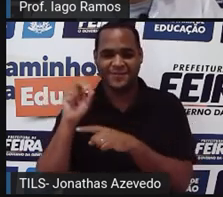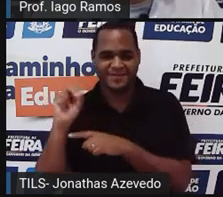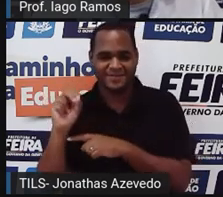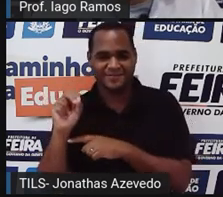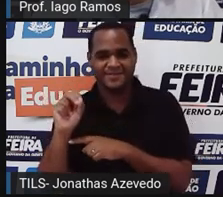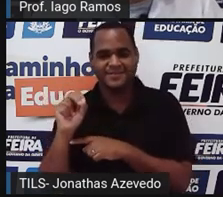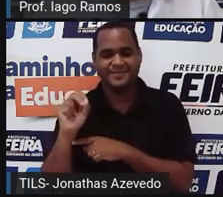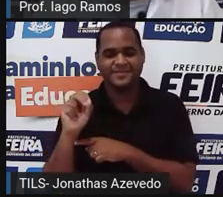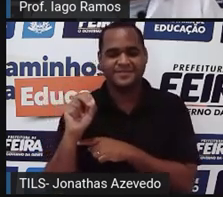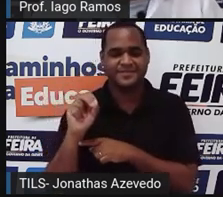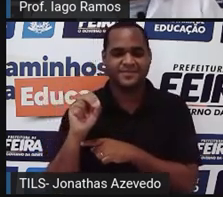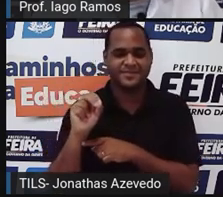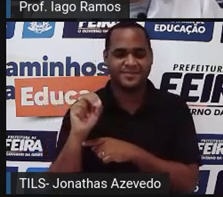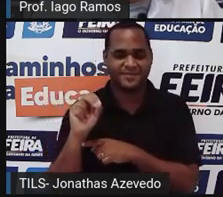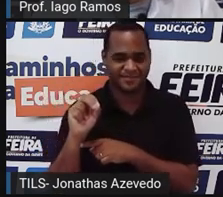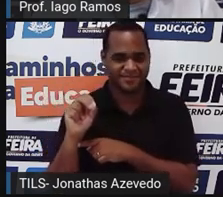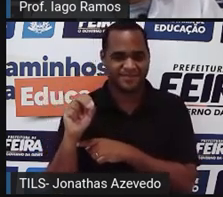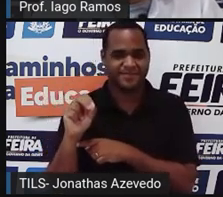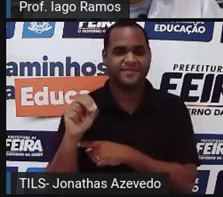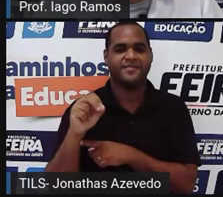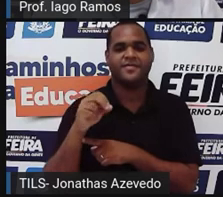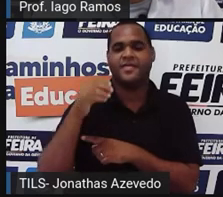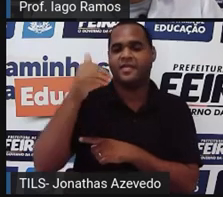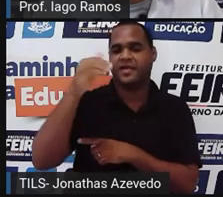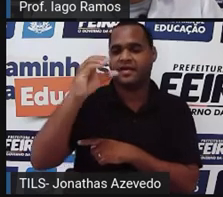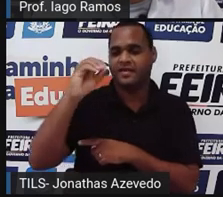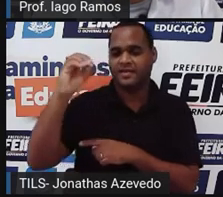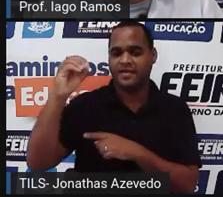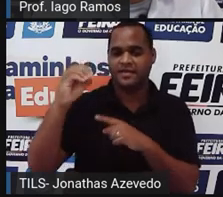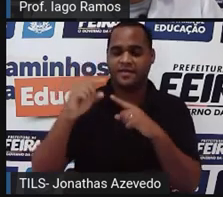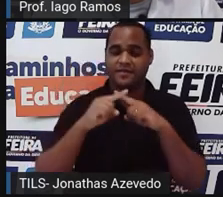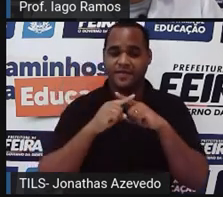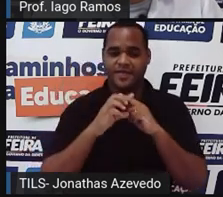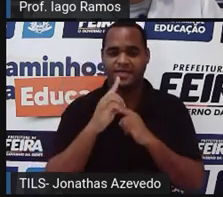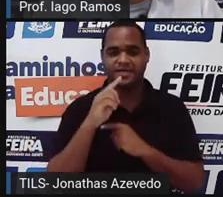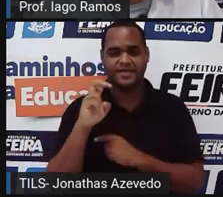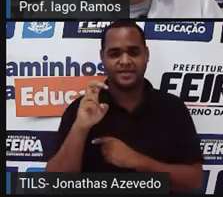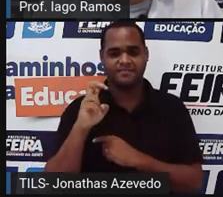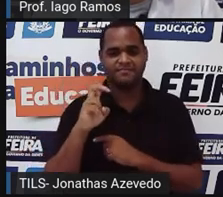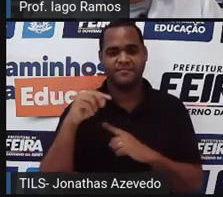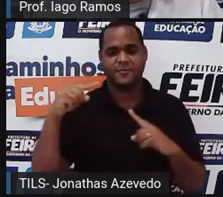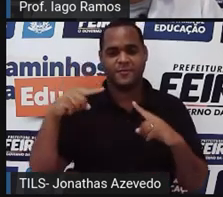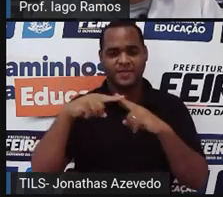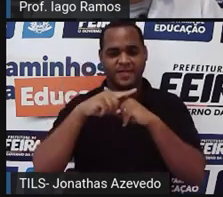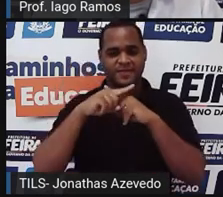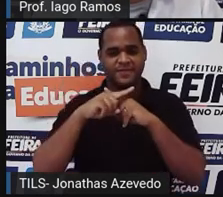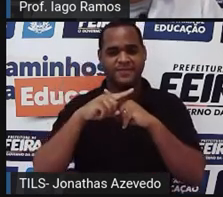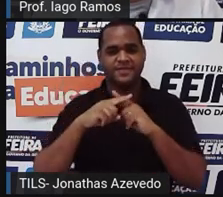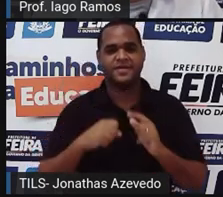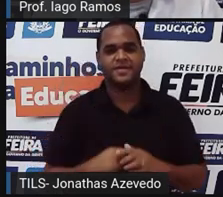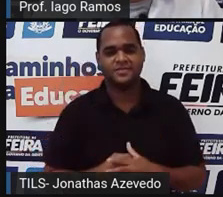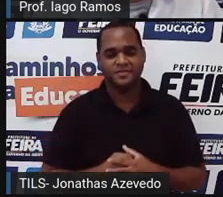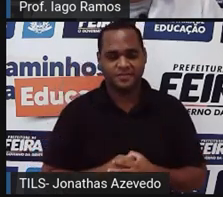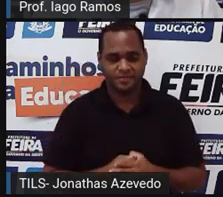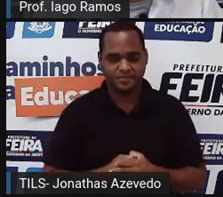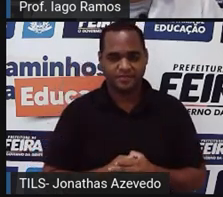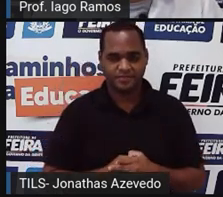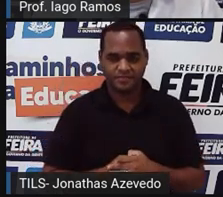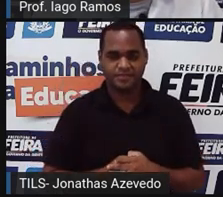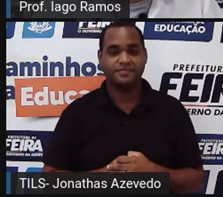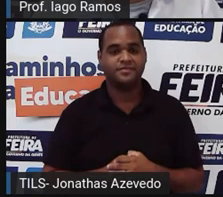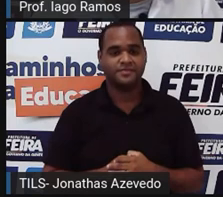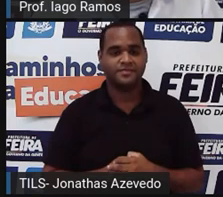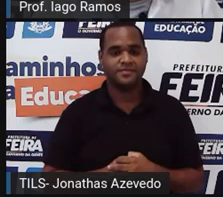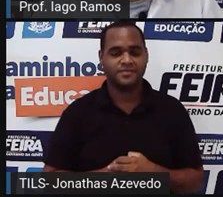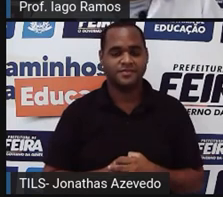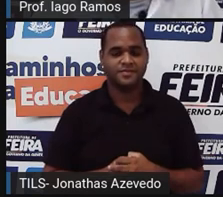É 30 vezes 50. Cruzado, ó. 30 vezes 50. E agora, 100 vezes 15.